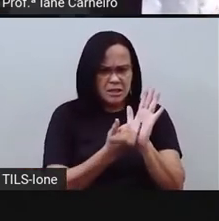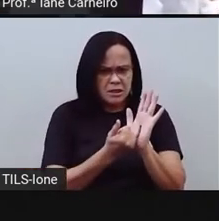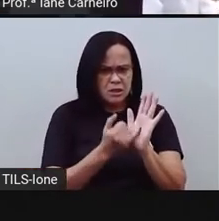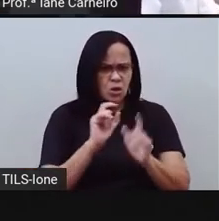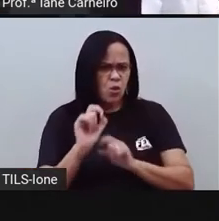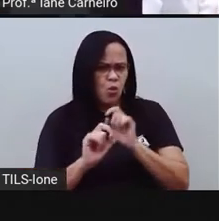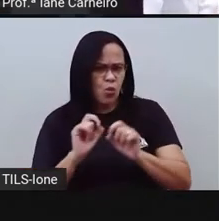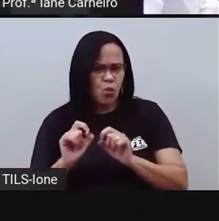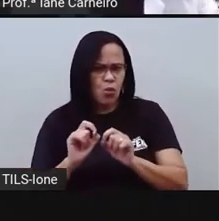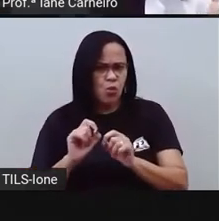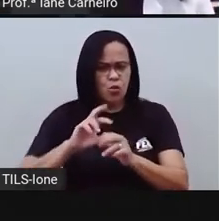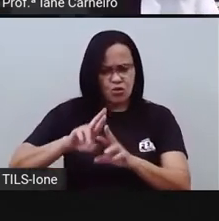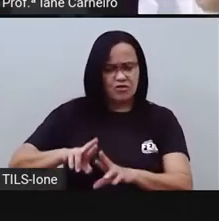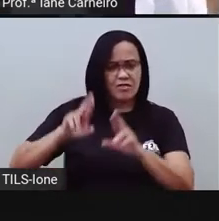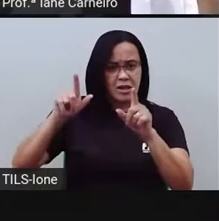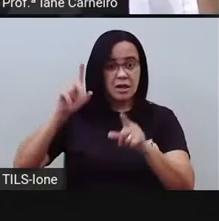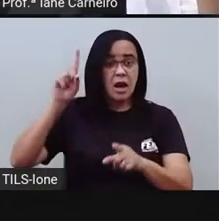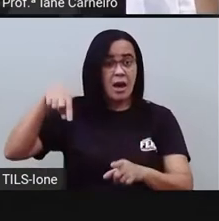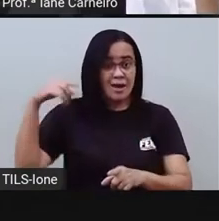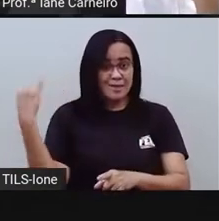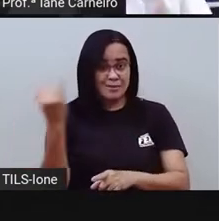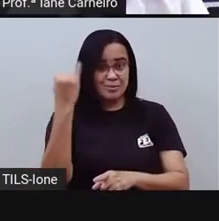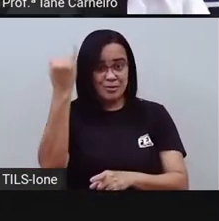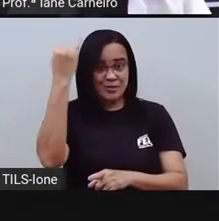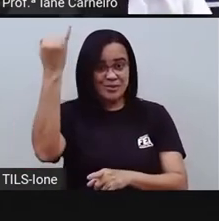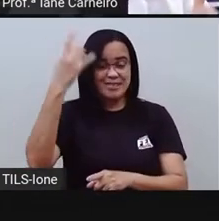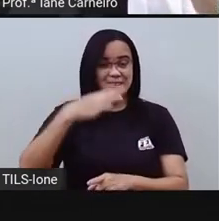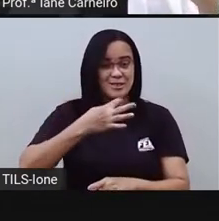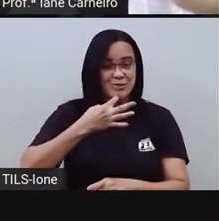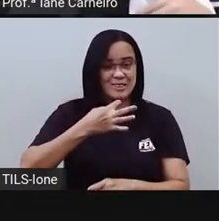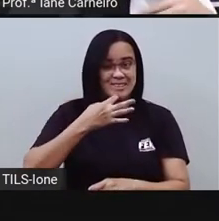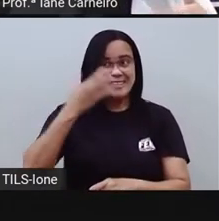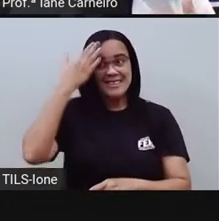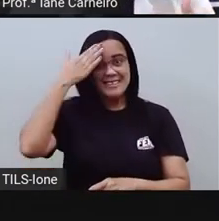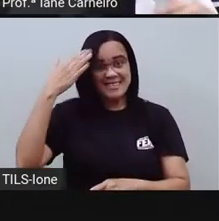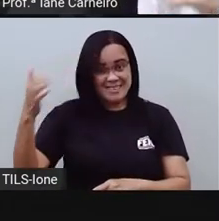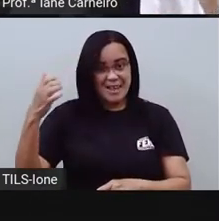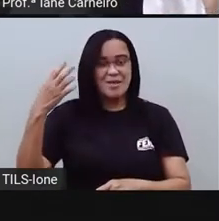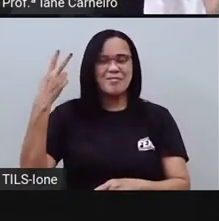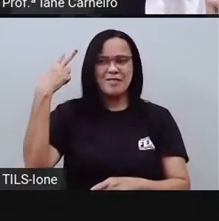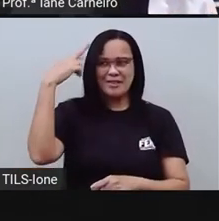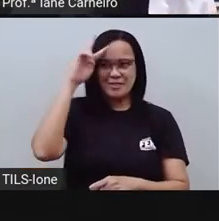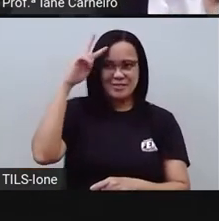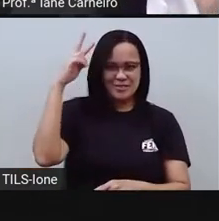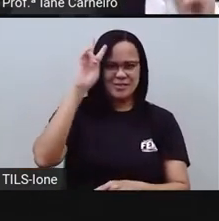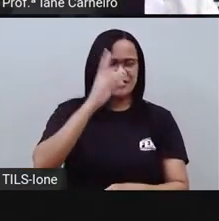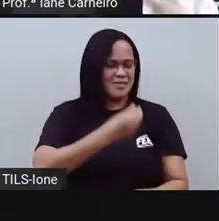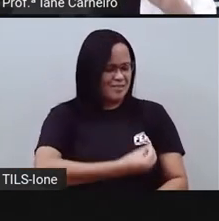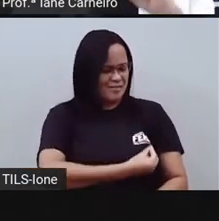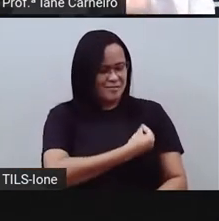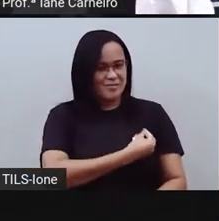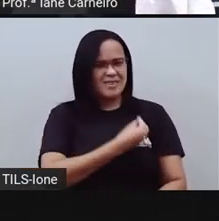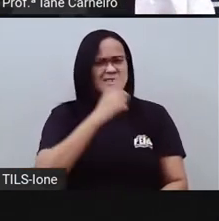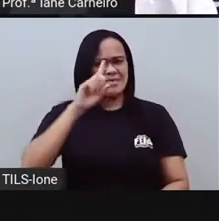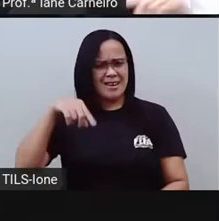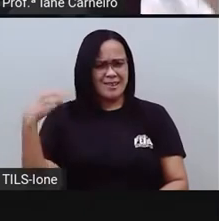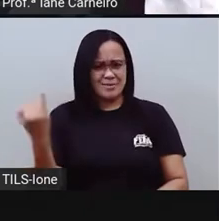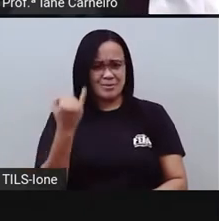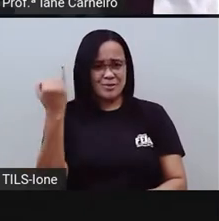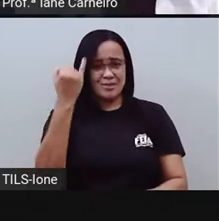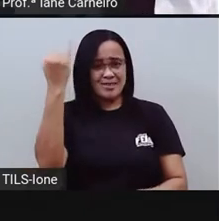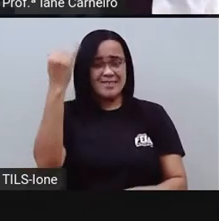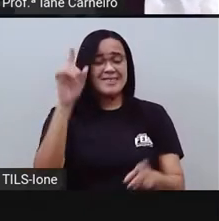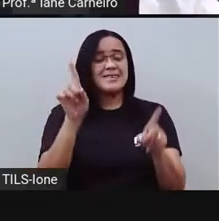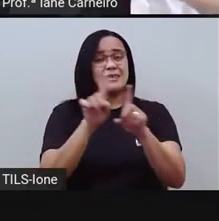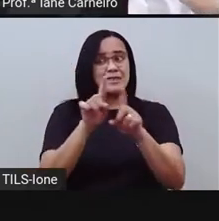Sim, né, então é importante a gente conhecer nossa história, nossa vida e também é importante a gente saber que o